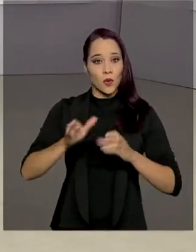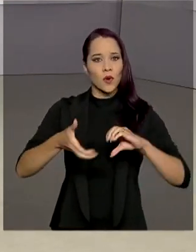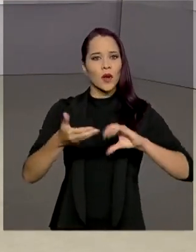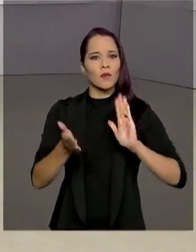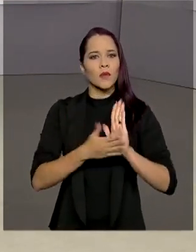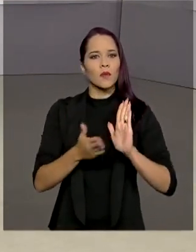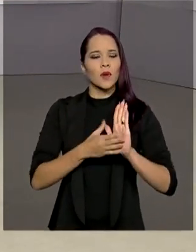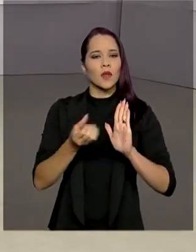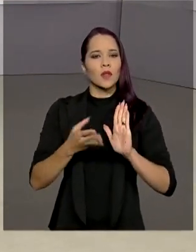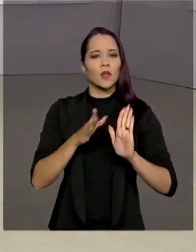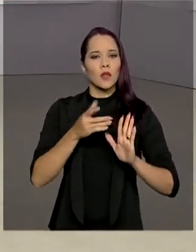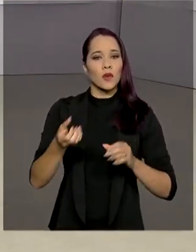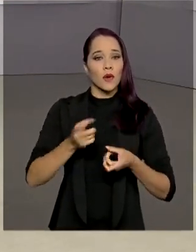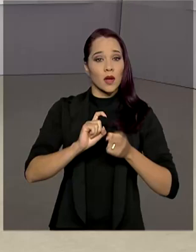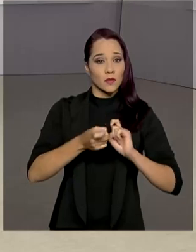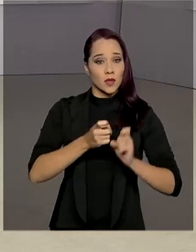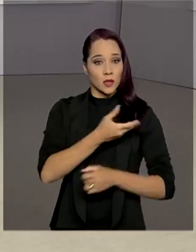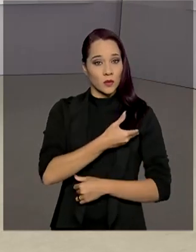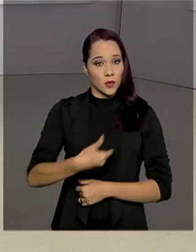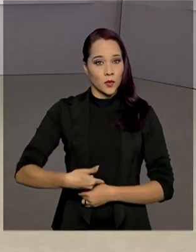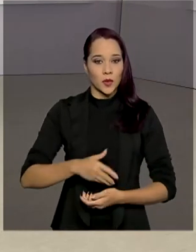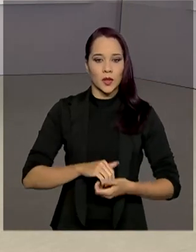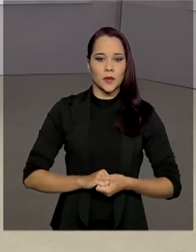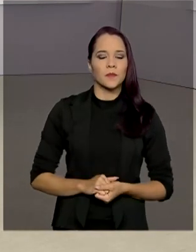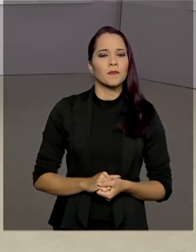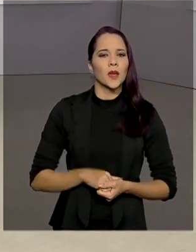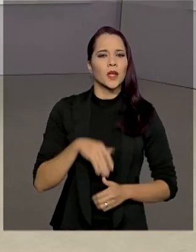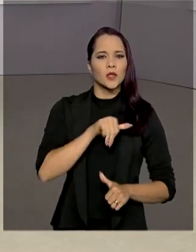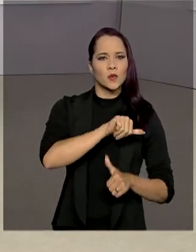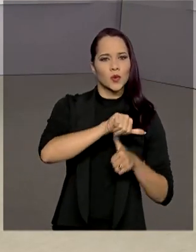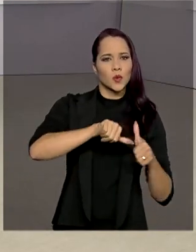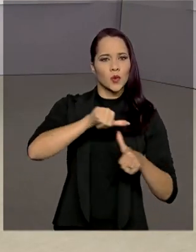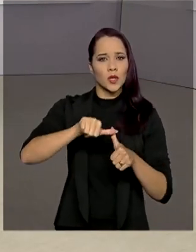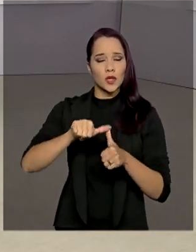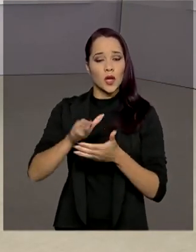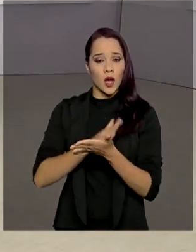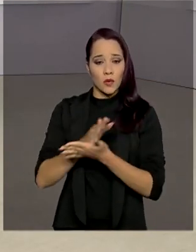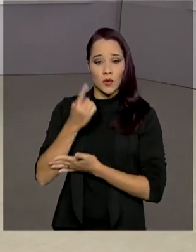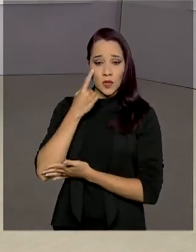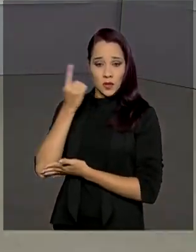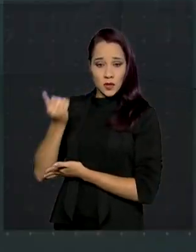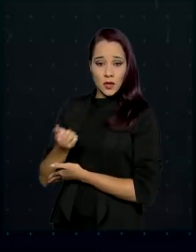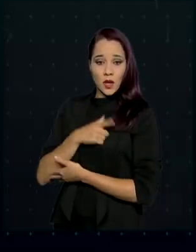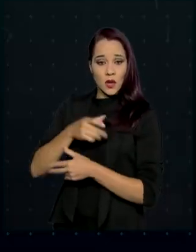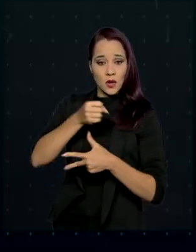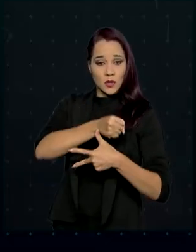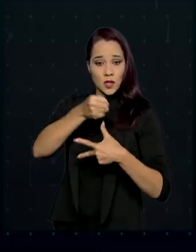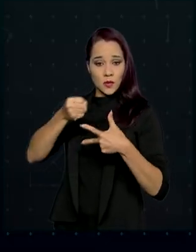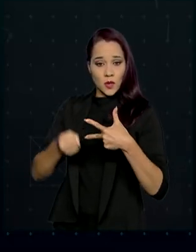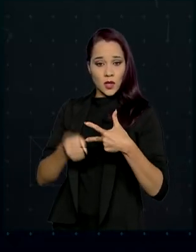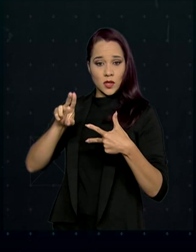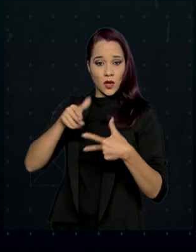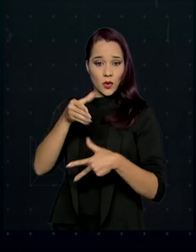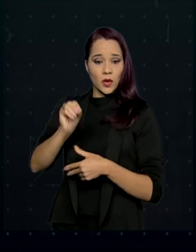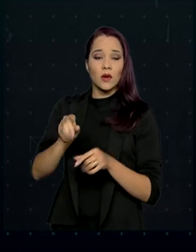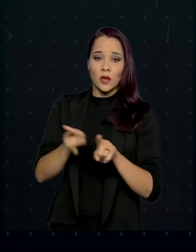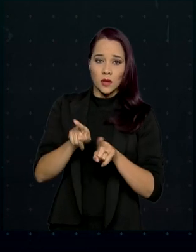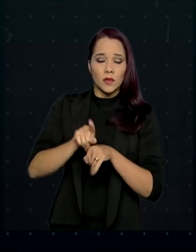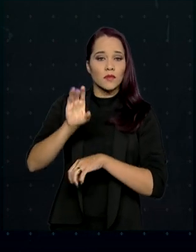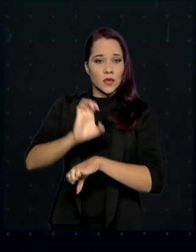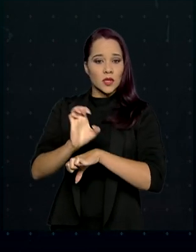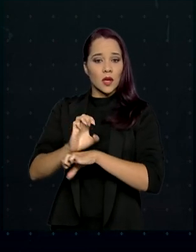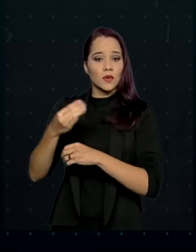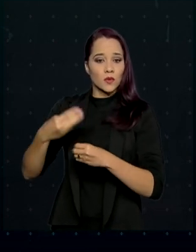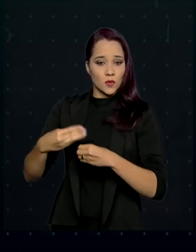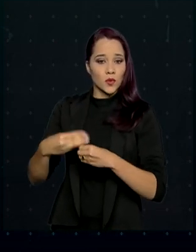proposta da nova administração pública. Entre as mudanças, as mudanças aí abrangem os três poderes da União, além de estados